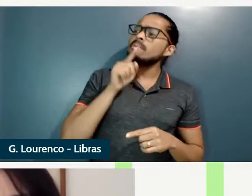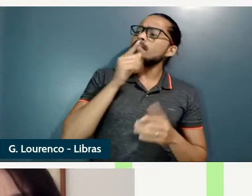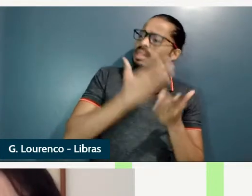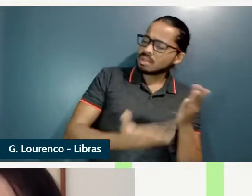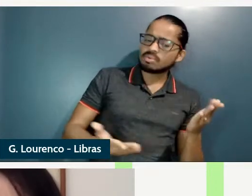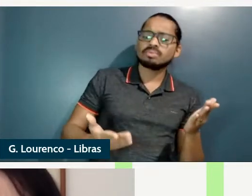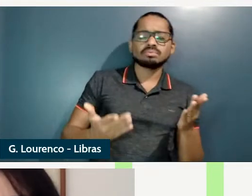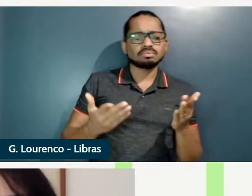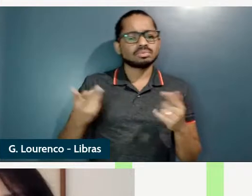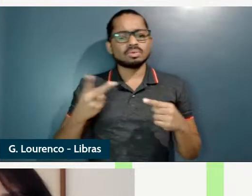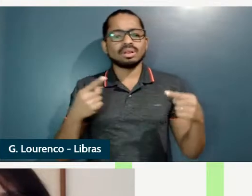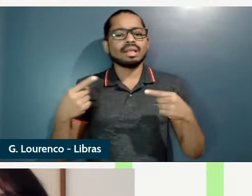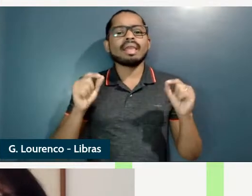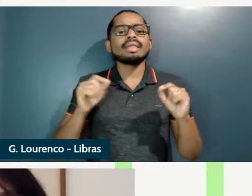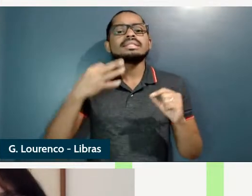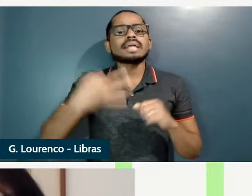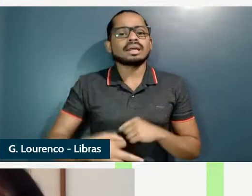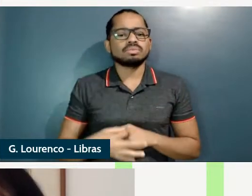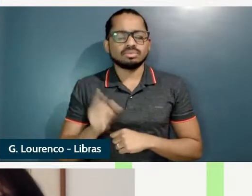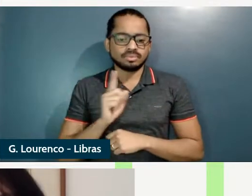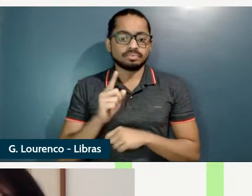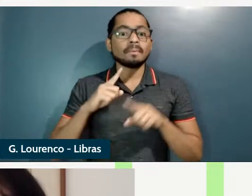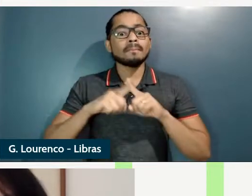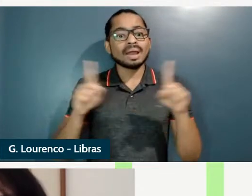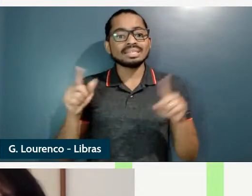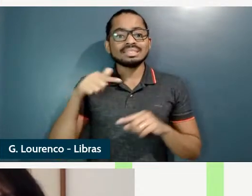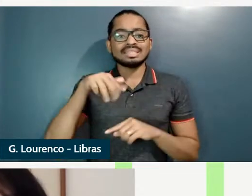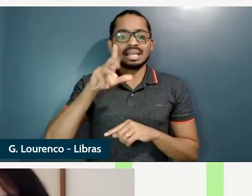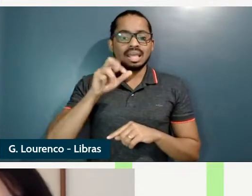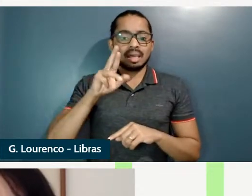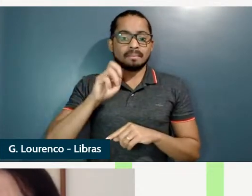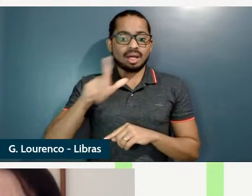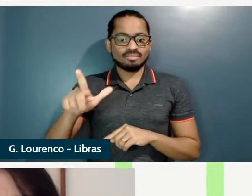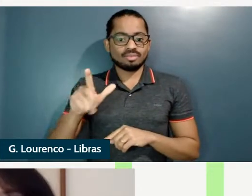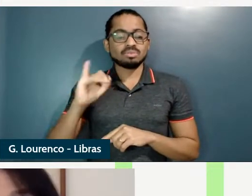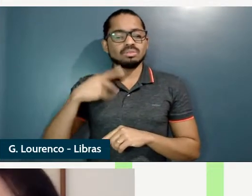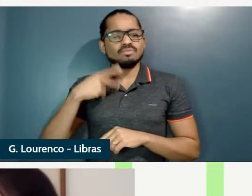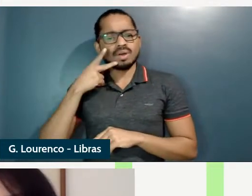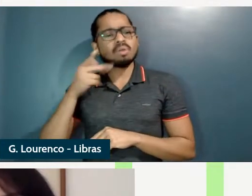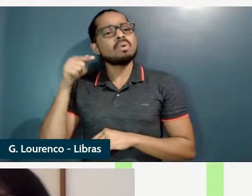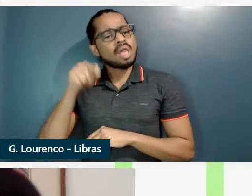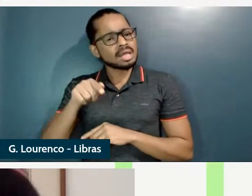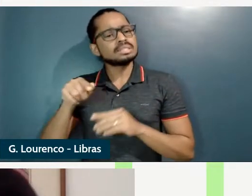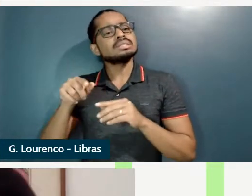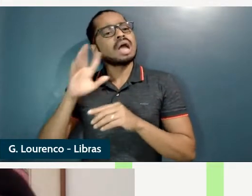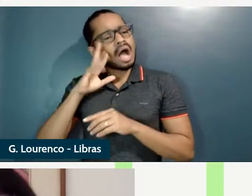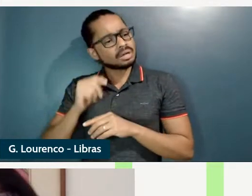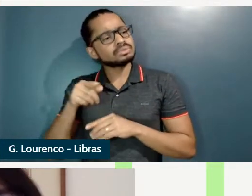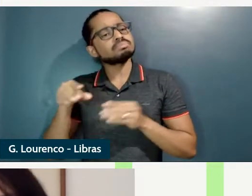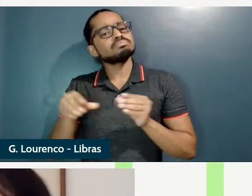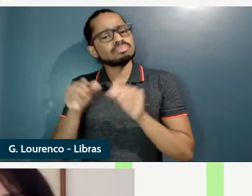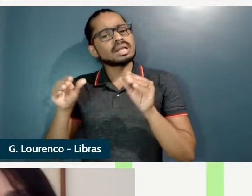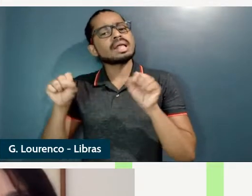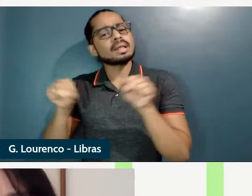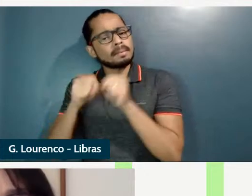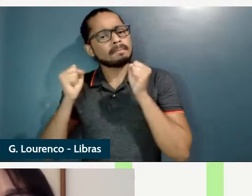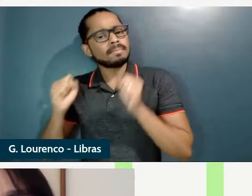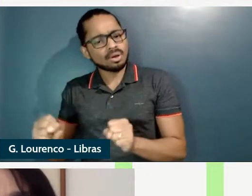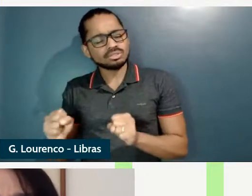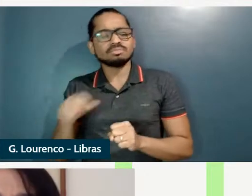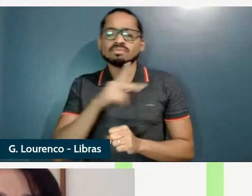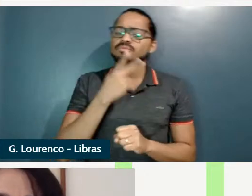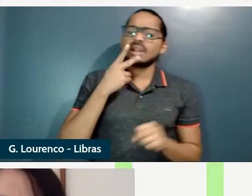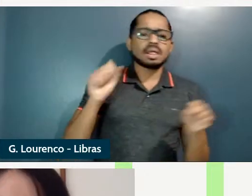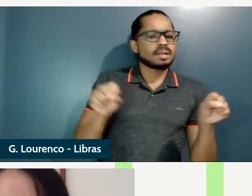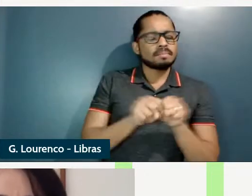a uma conclusão de quem está certo no caso de quebrável se você diz o vaso é quebrável eu acho o vaso quebrável eu digo eu não acho a gente joga o vaso no chão